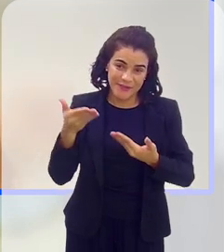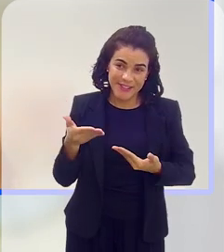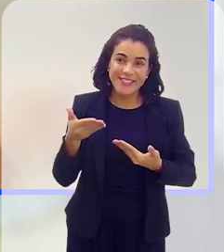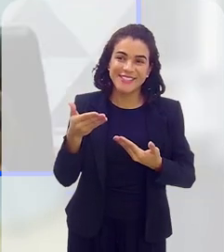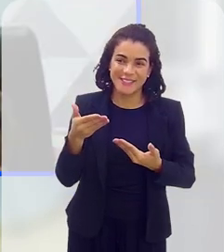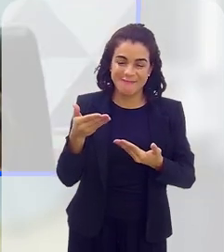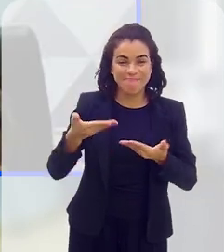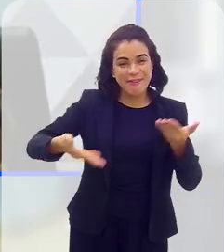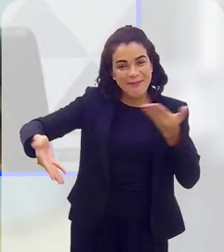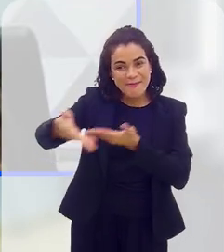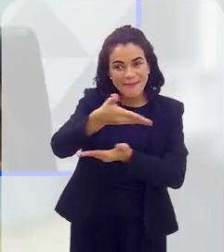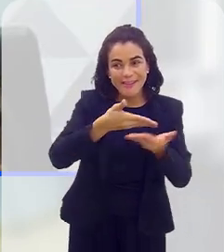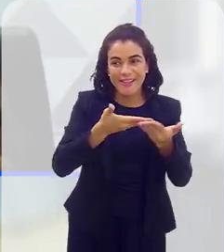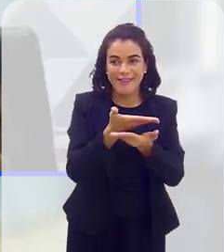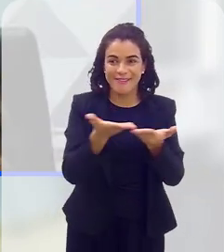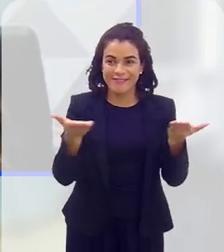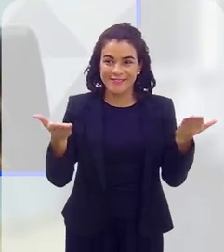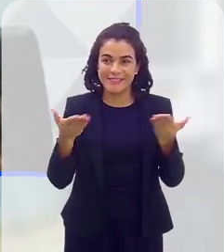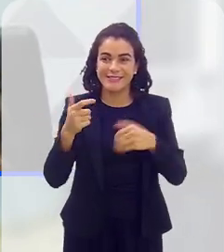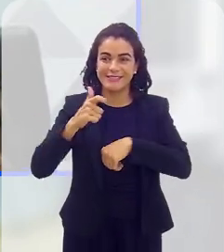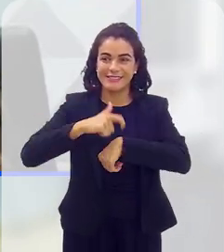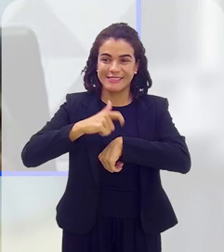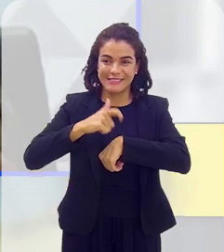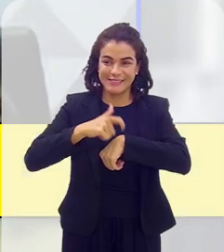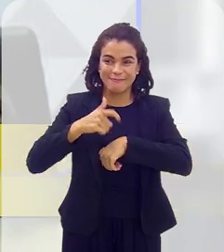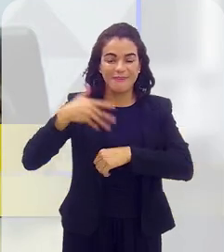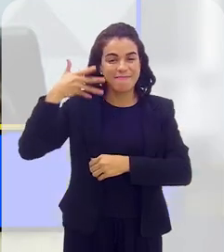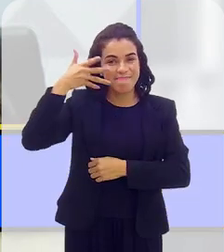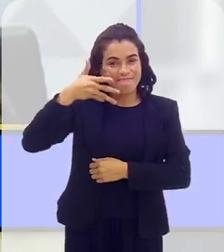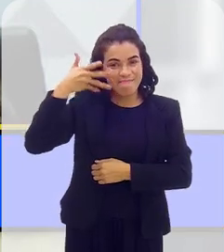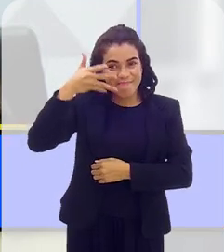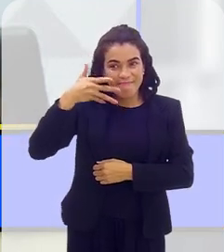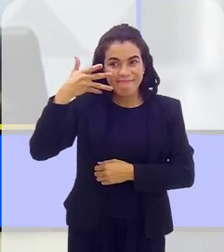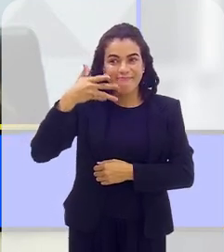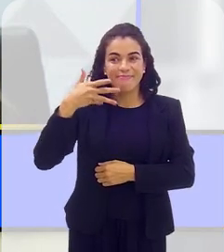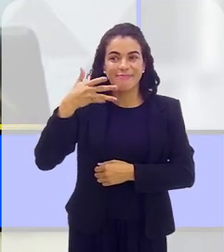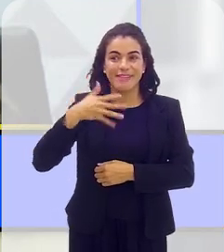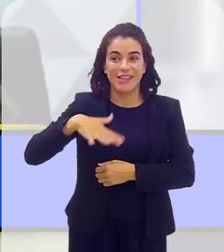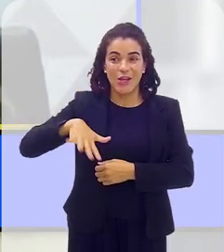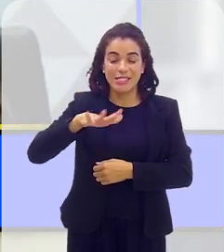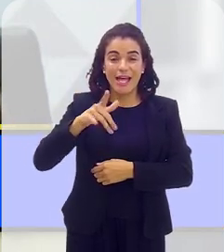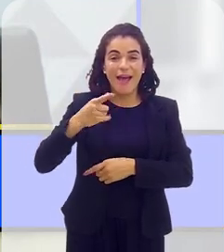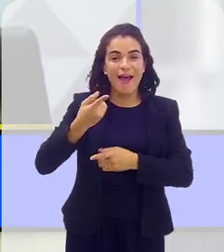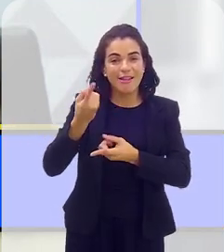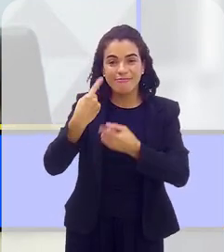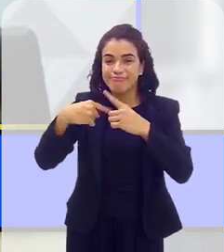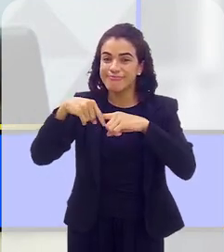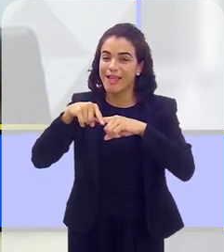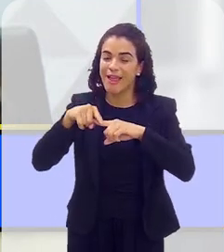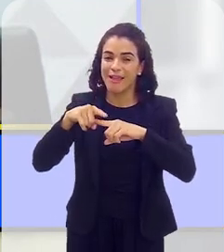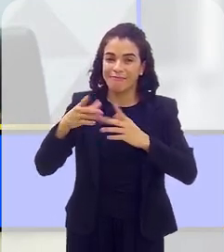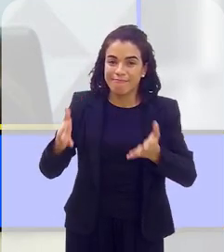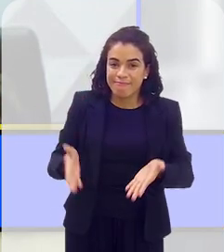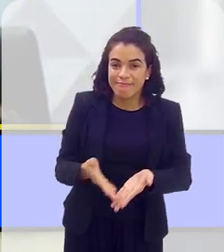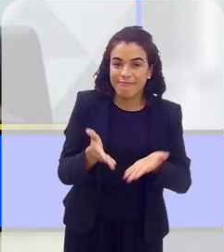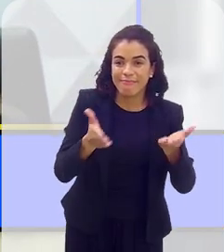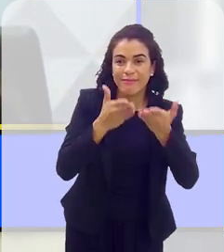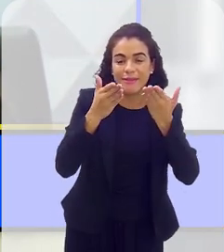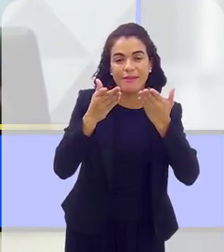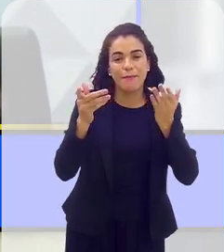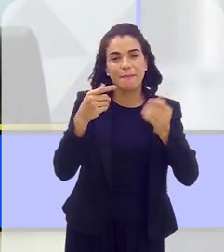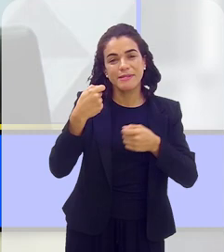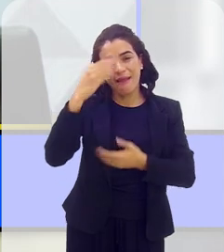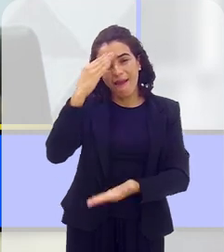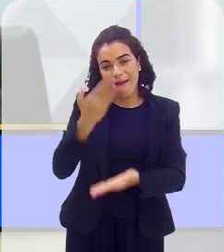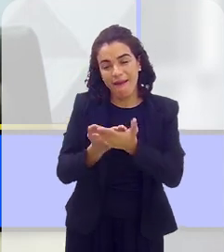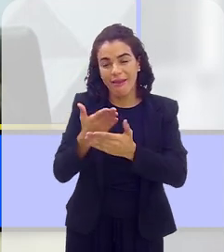agradeço por poder dividir com você esse momento de fala, e nós, da área da reabilitação ou da habilitação, a gente tem que acreditar no